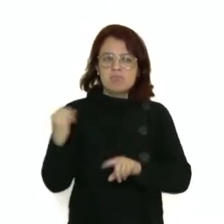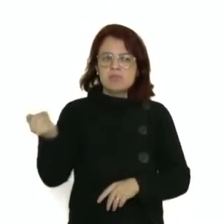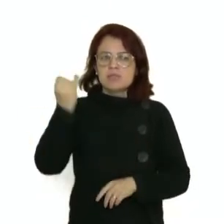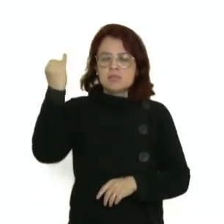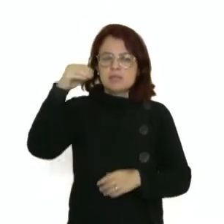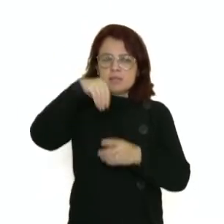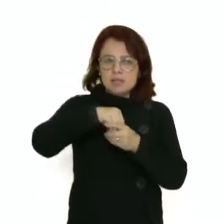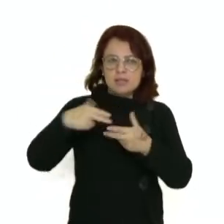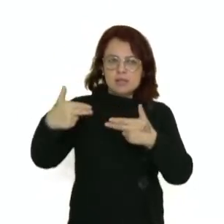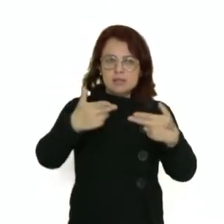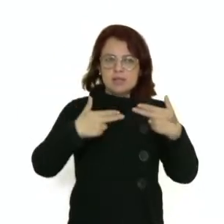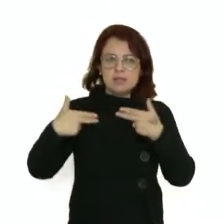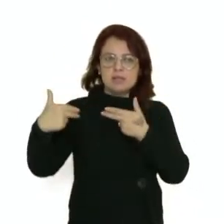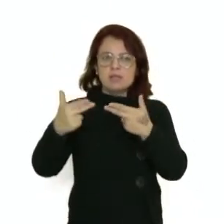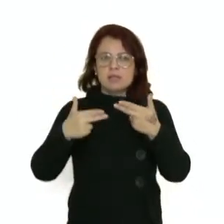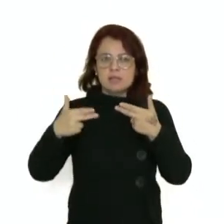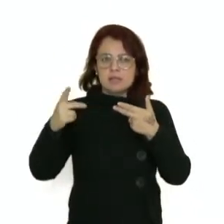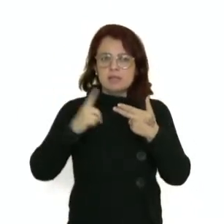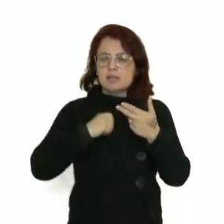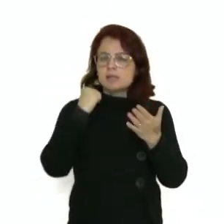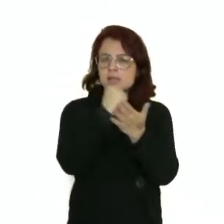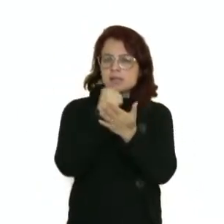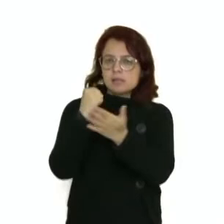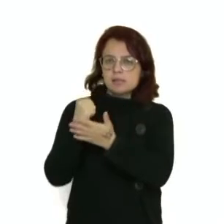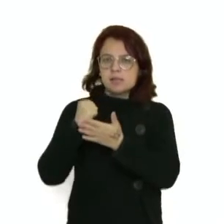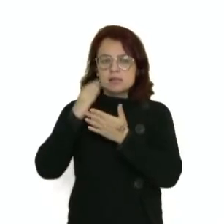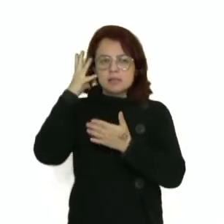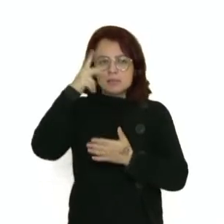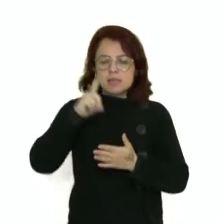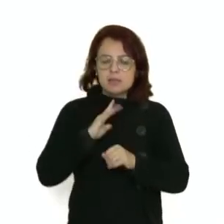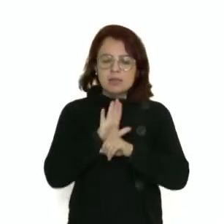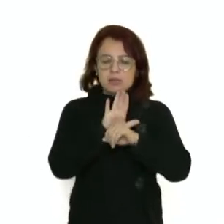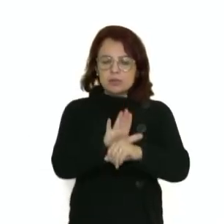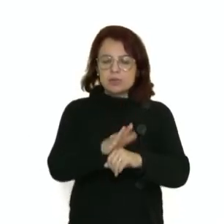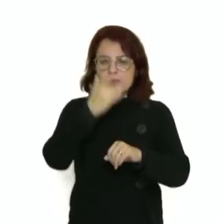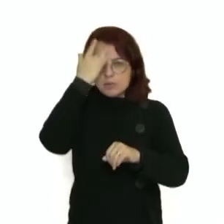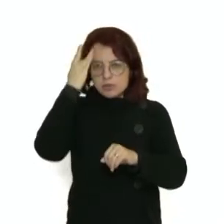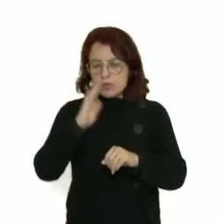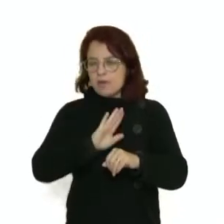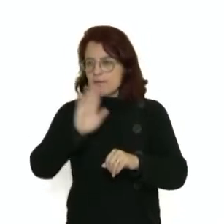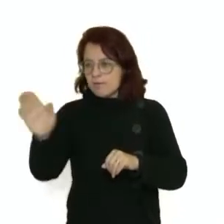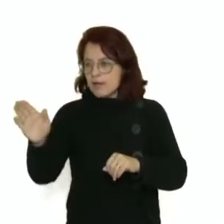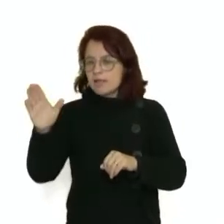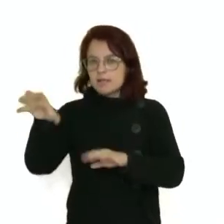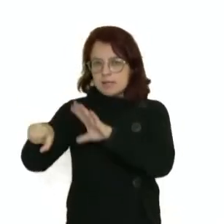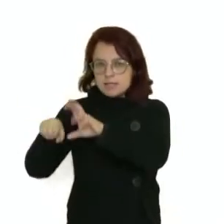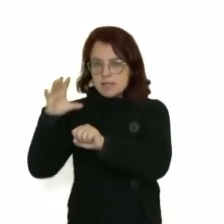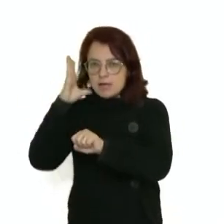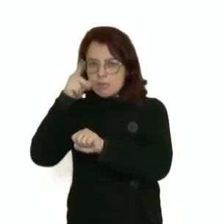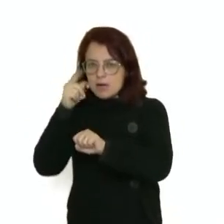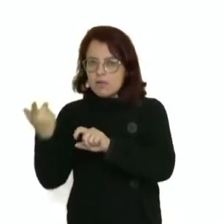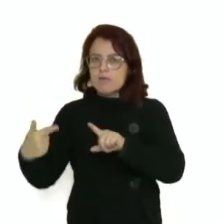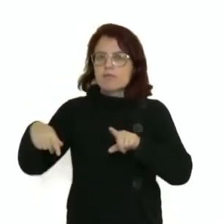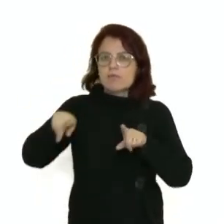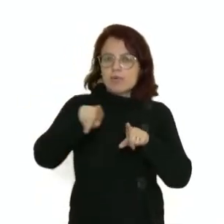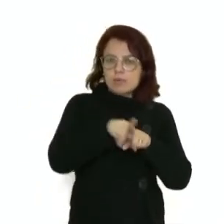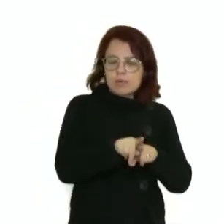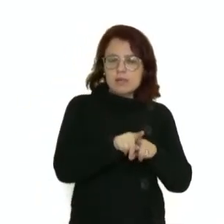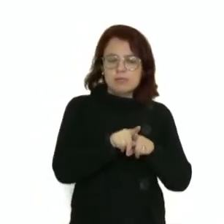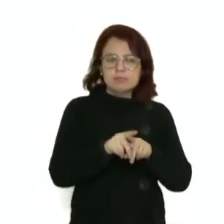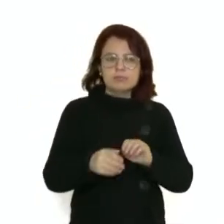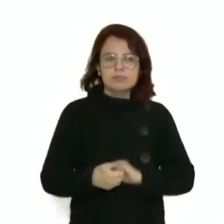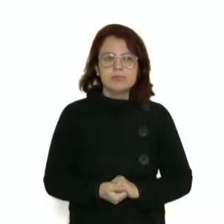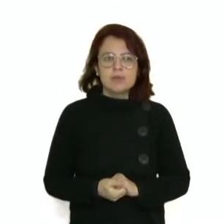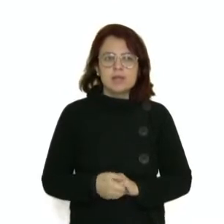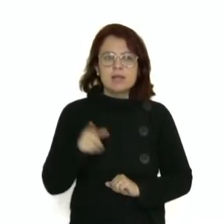dos guerreiros, dos caçadores, ajuda os guerreiros a voltar para suas esposas. E ela é irmã de